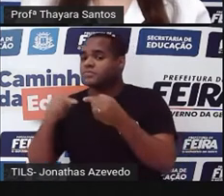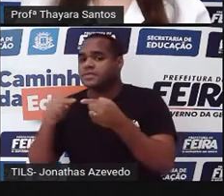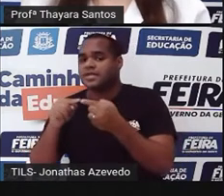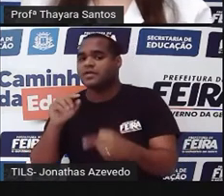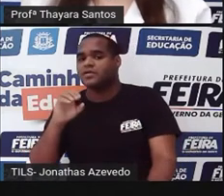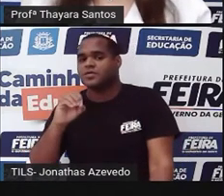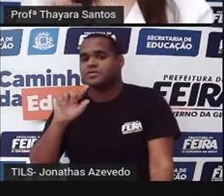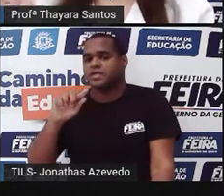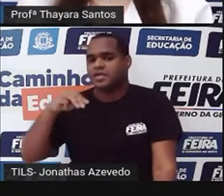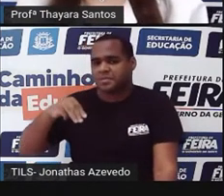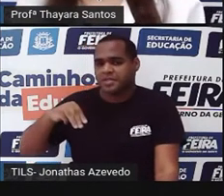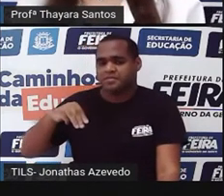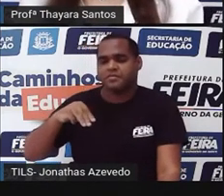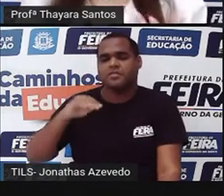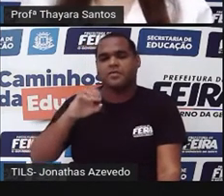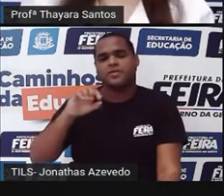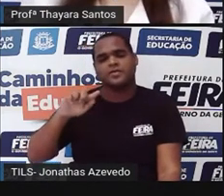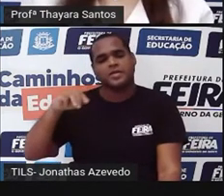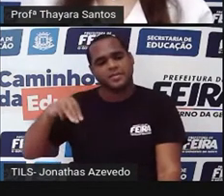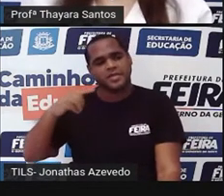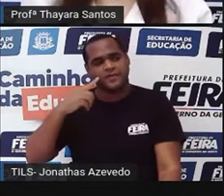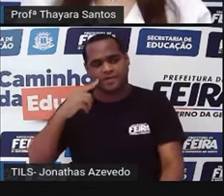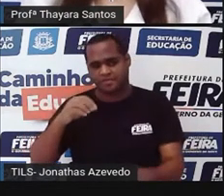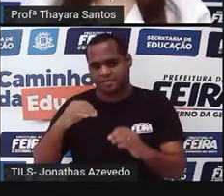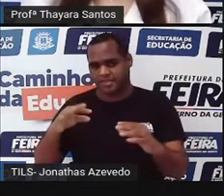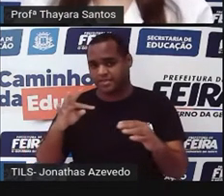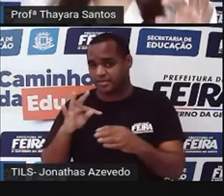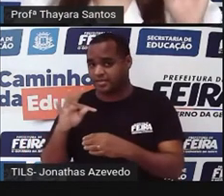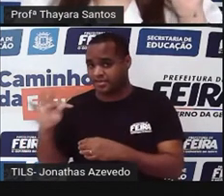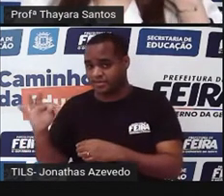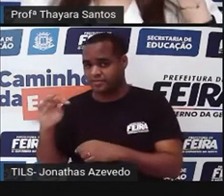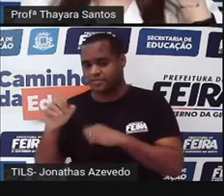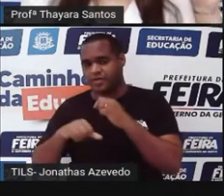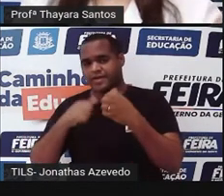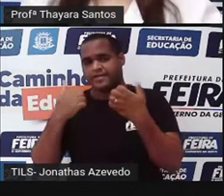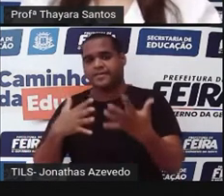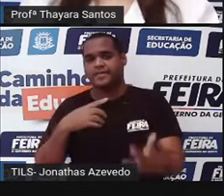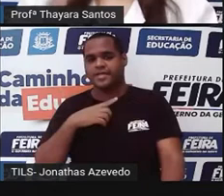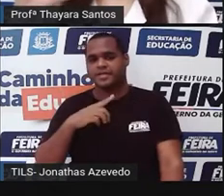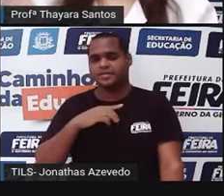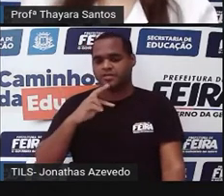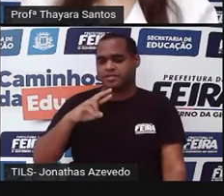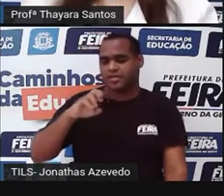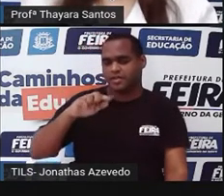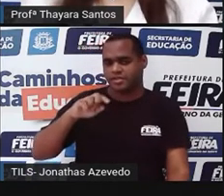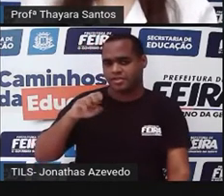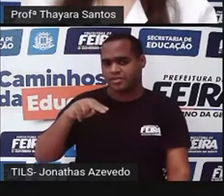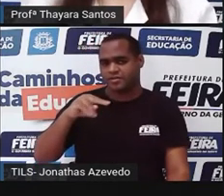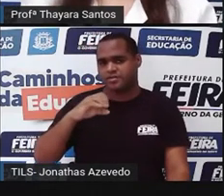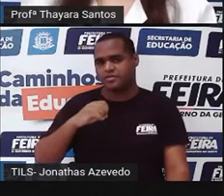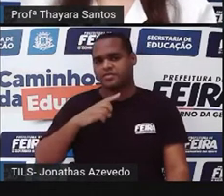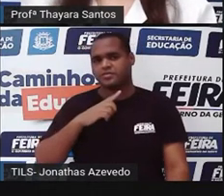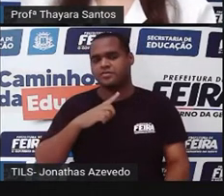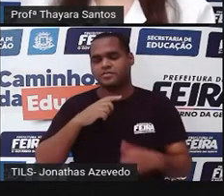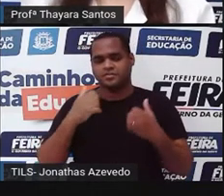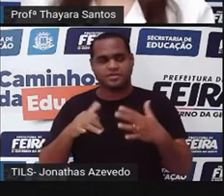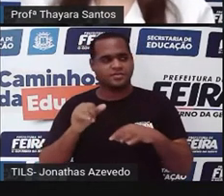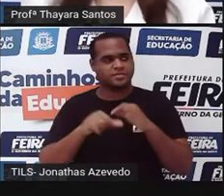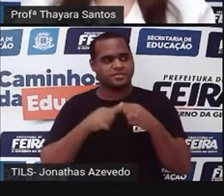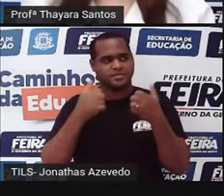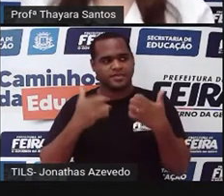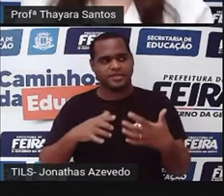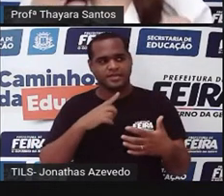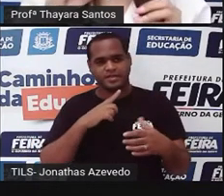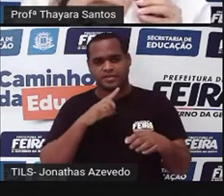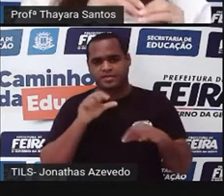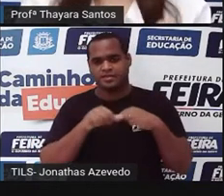OGM, mas nem todo OGM é transgênico. Por quê? No caso dos transgênicos, gente manipulou um organismo no laboratório e além de